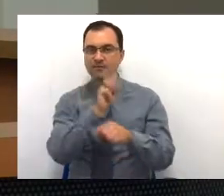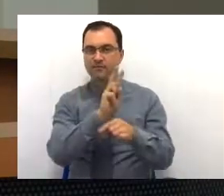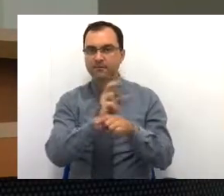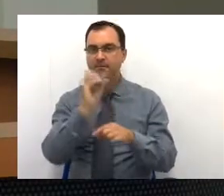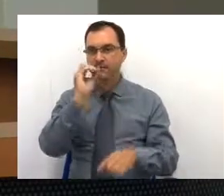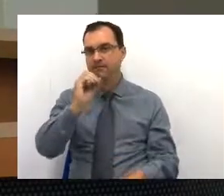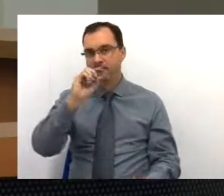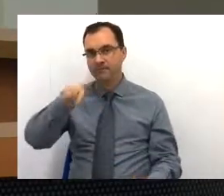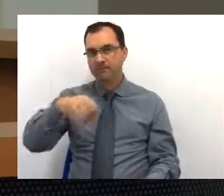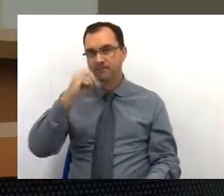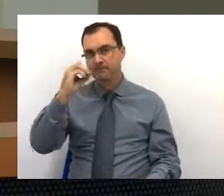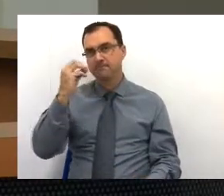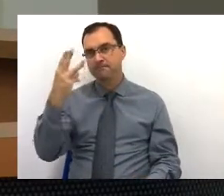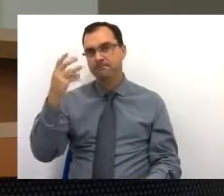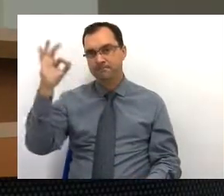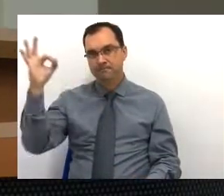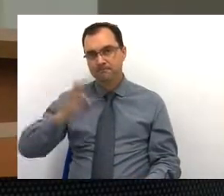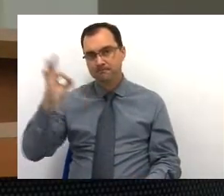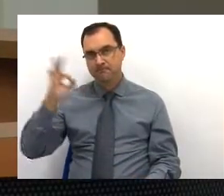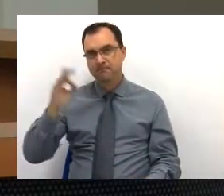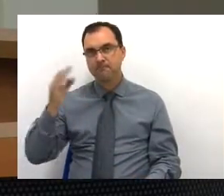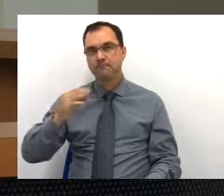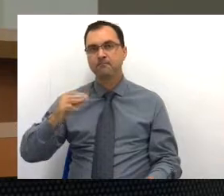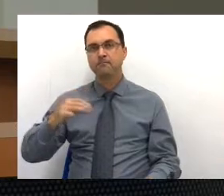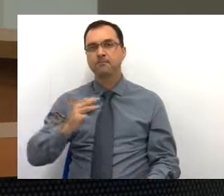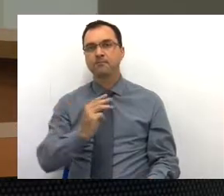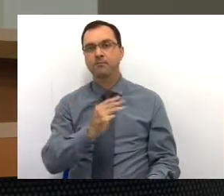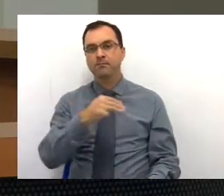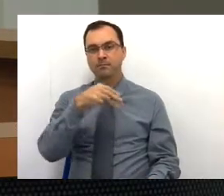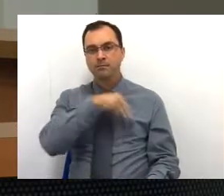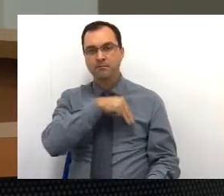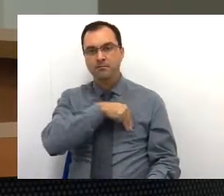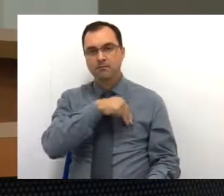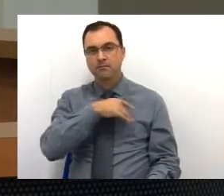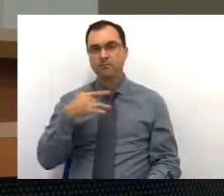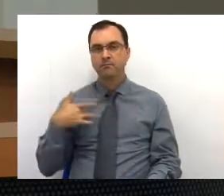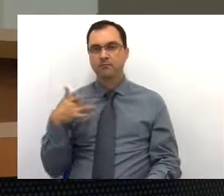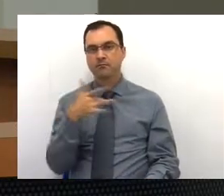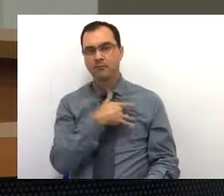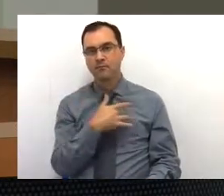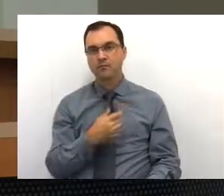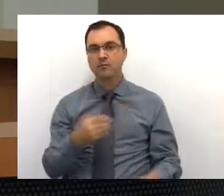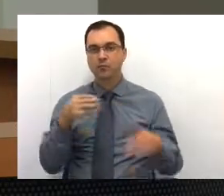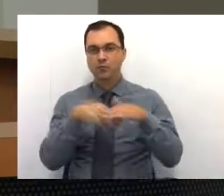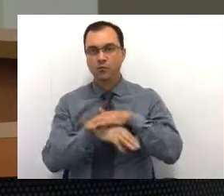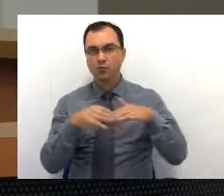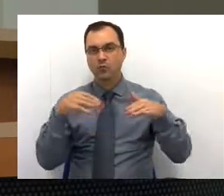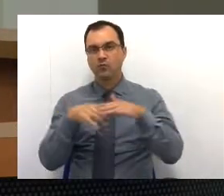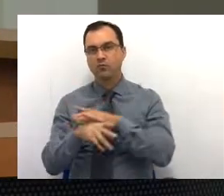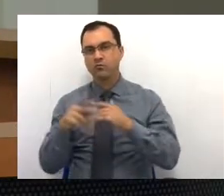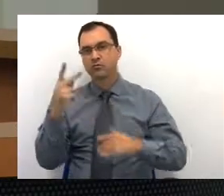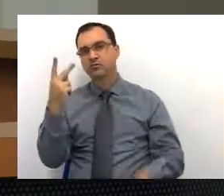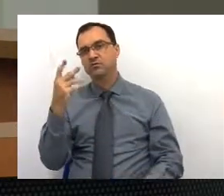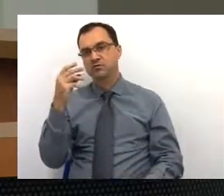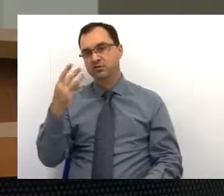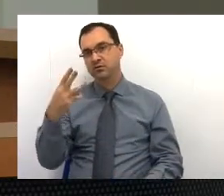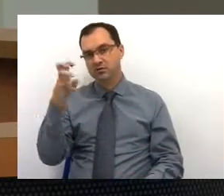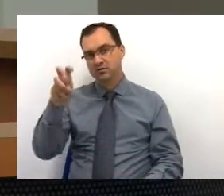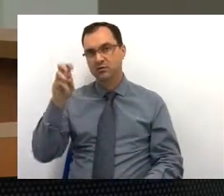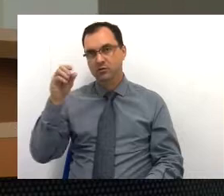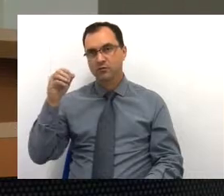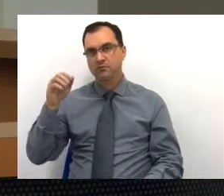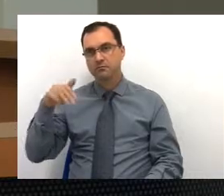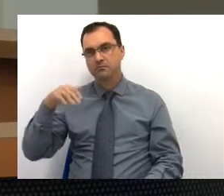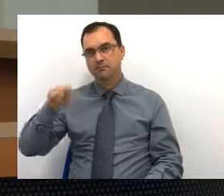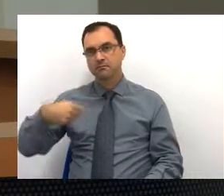,03%. Ministério da Saúde é feito através do Fundo a Fundo, 235 milhões, e do Estado,